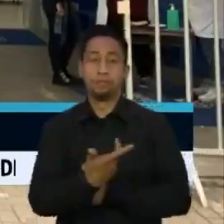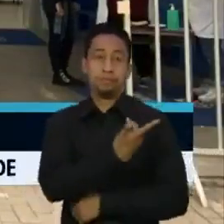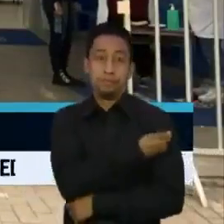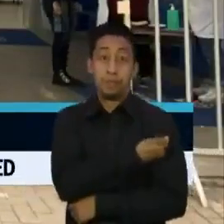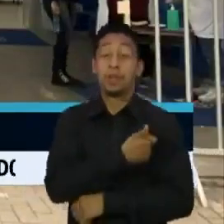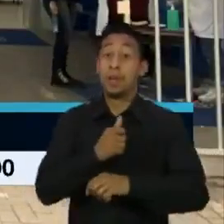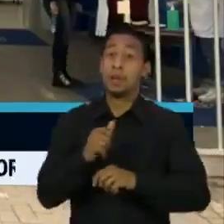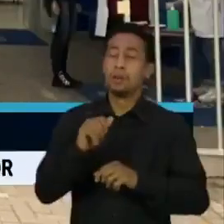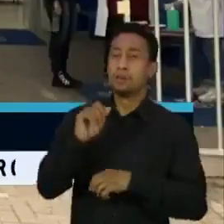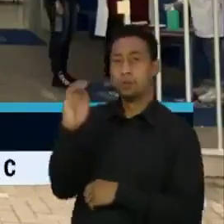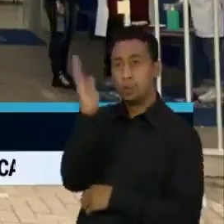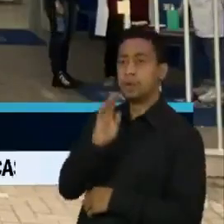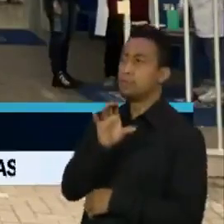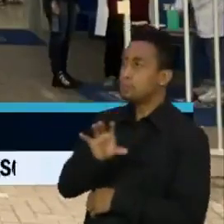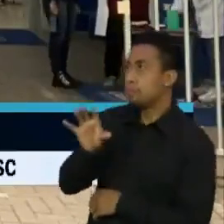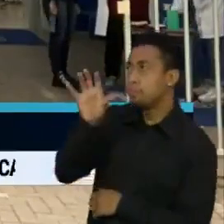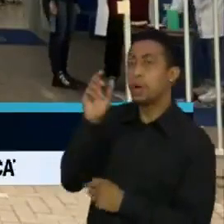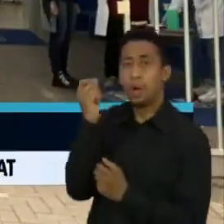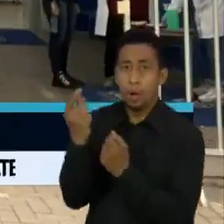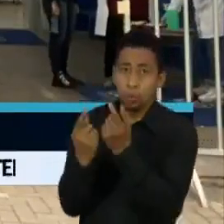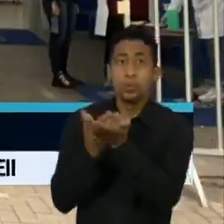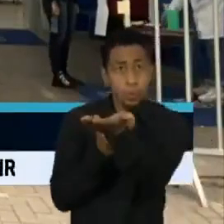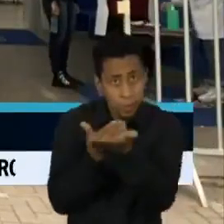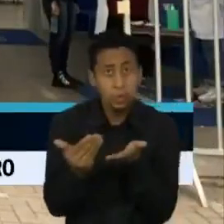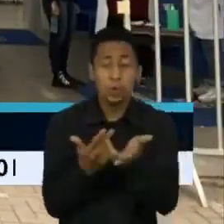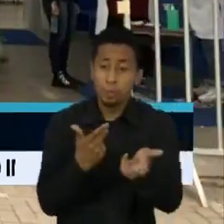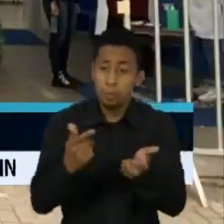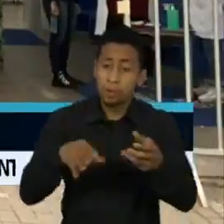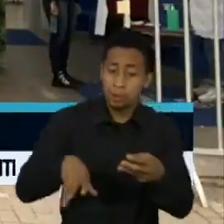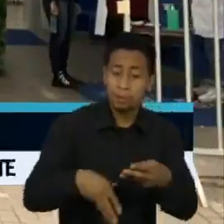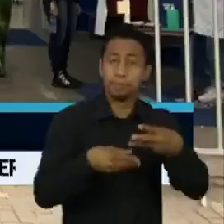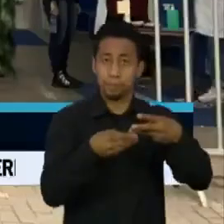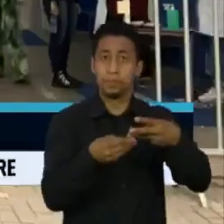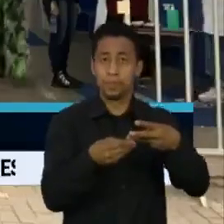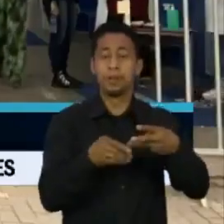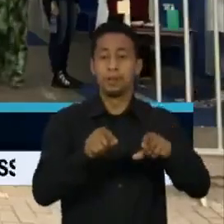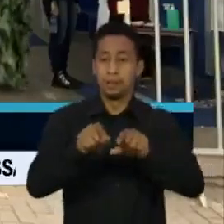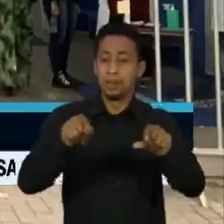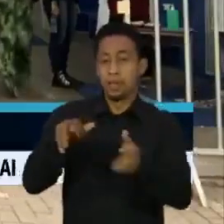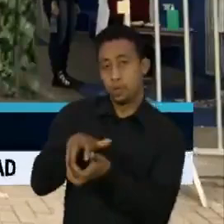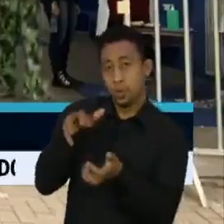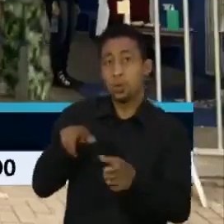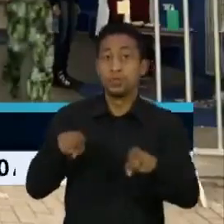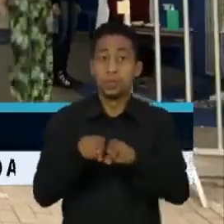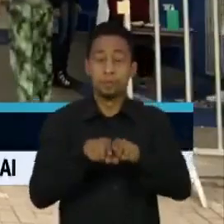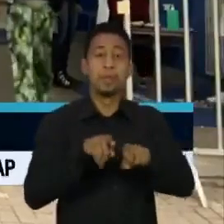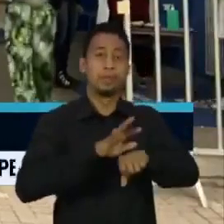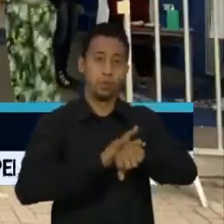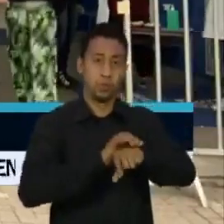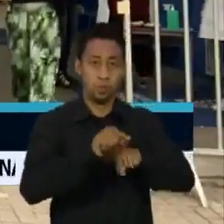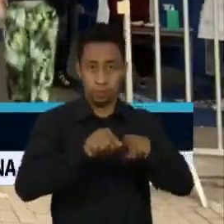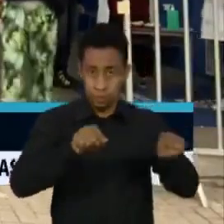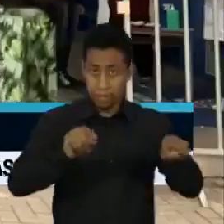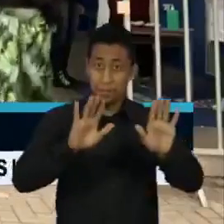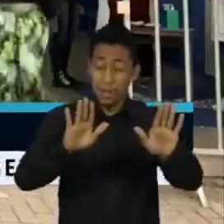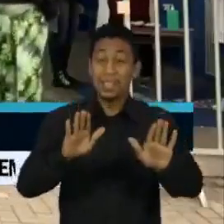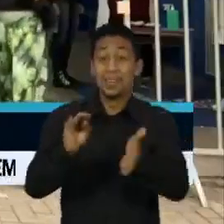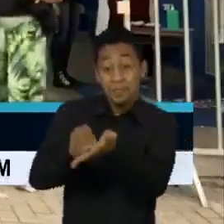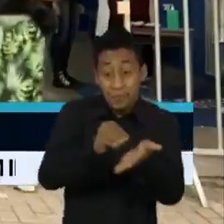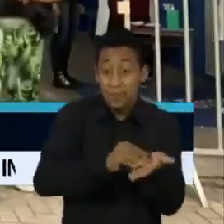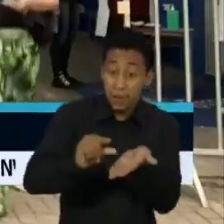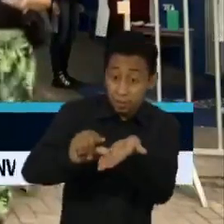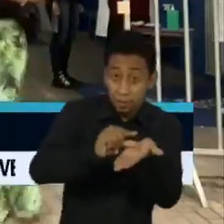terceira dose em idosos e imunossuprimidos. Só que diante de um cenário de escassez de vacinas, a continuidade desse plano